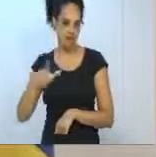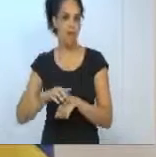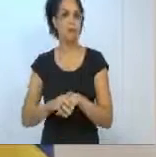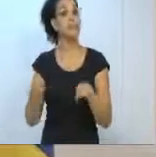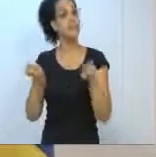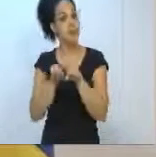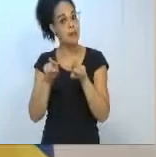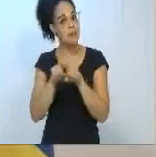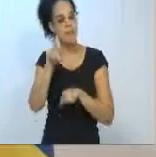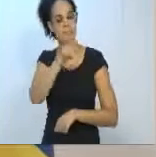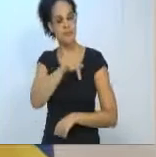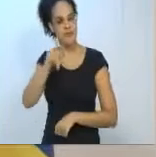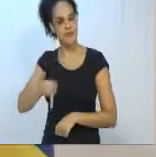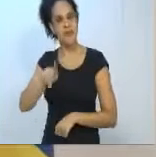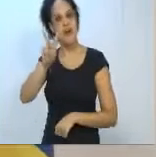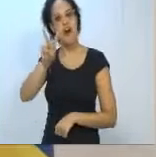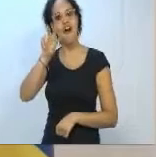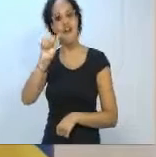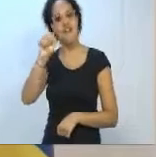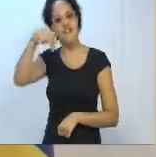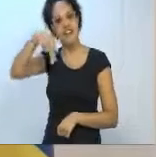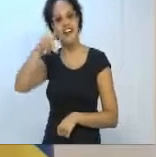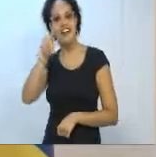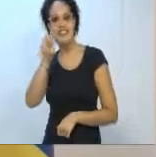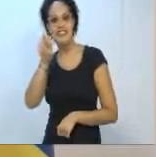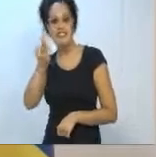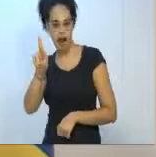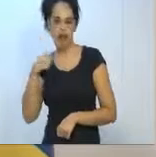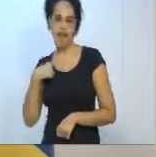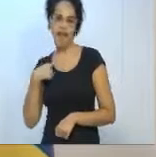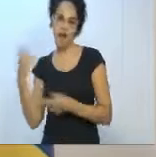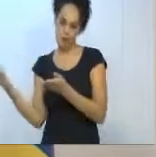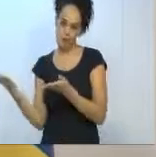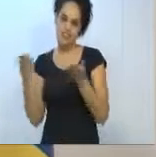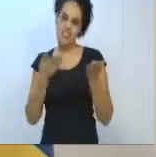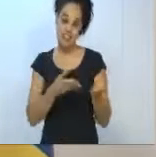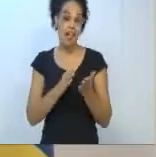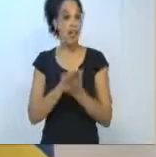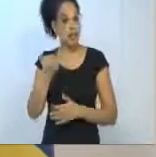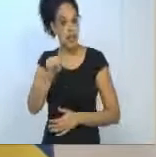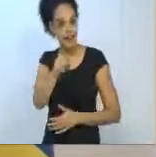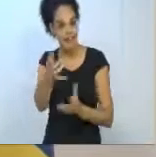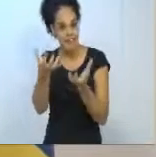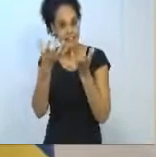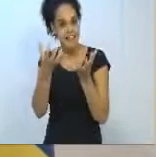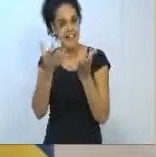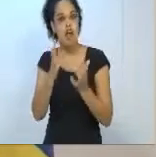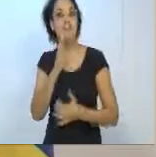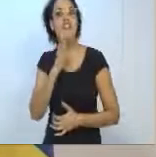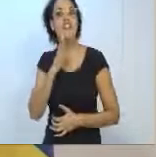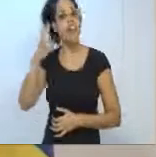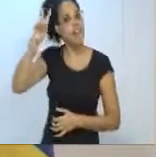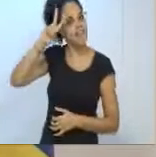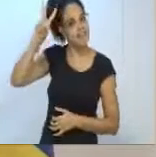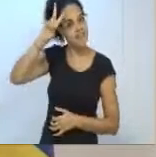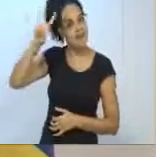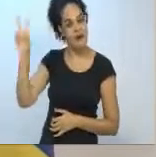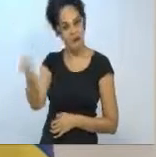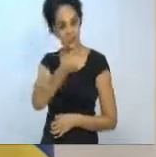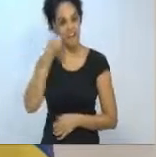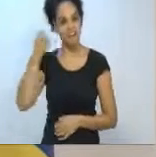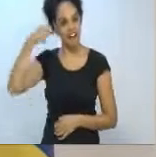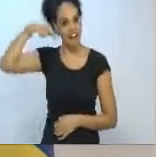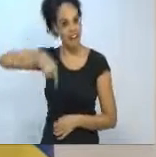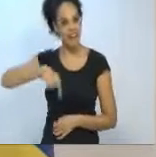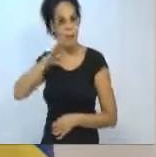professor Wander, que está aqui presente, é o meu convidado. Se vocês um dia quiserem saber sobre a história da cerveja de Blumenau, ele é a pessoa certa,